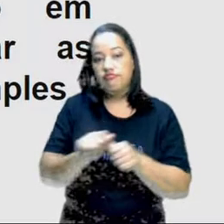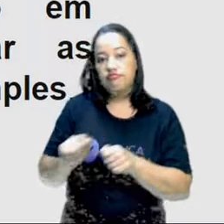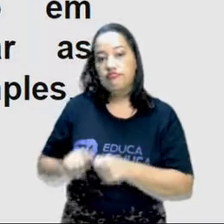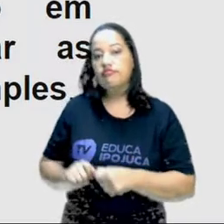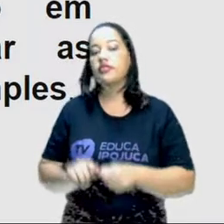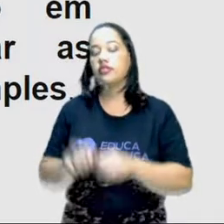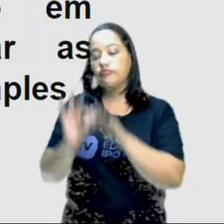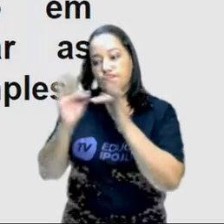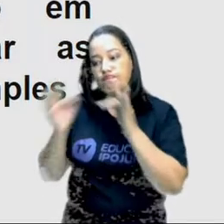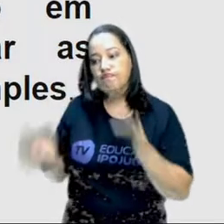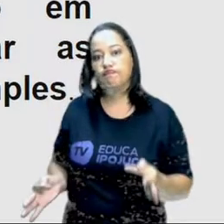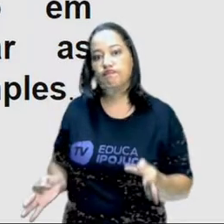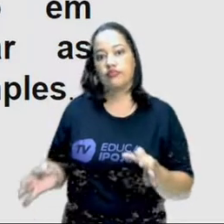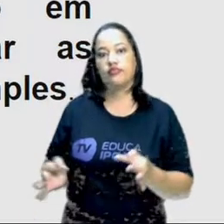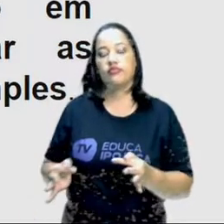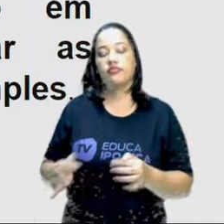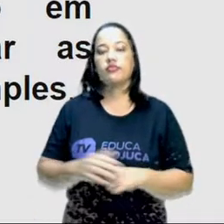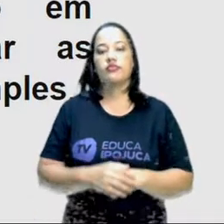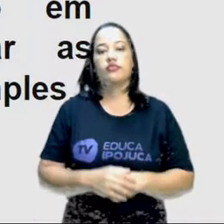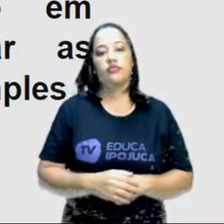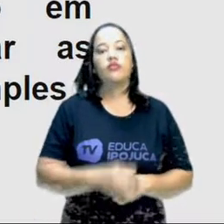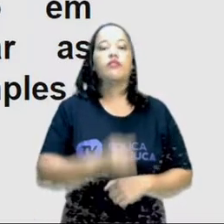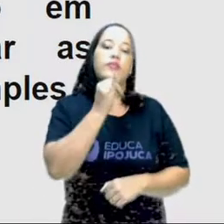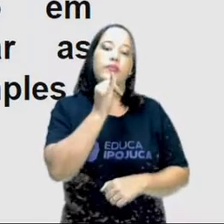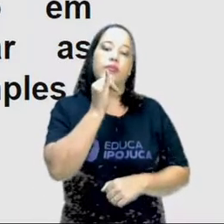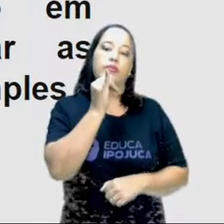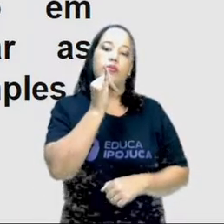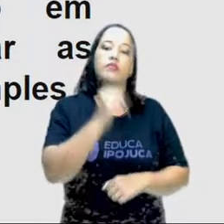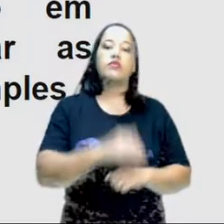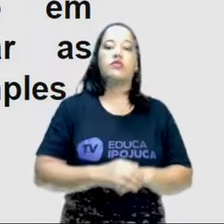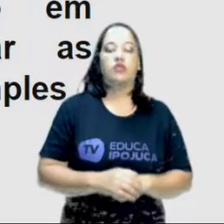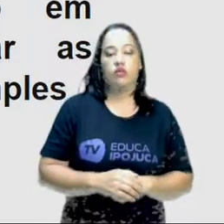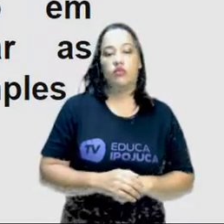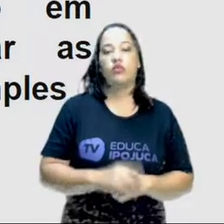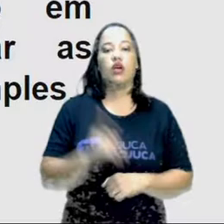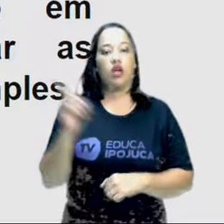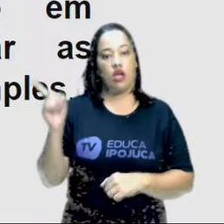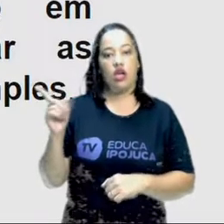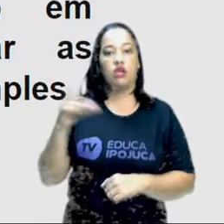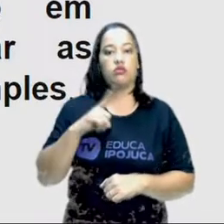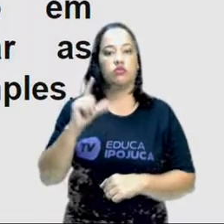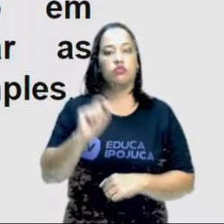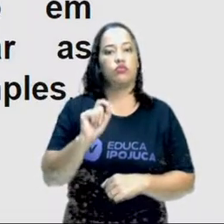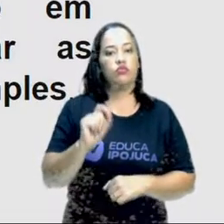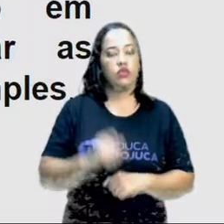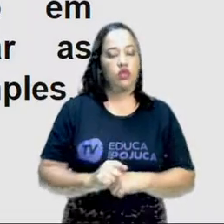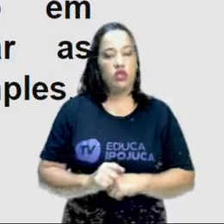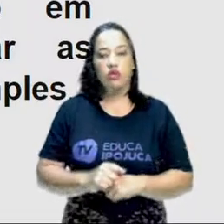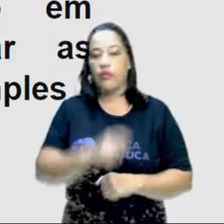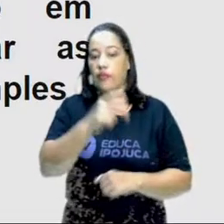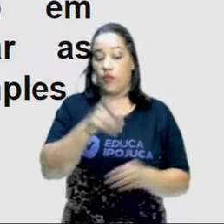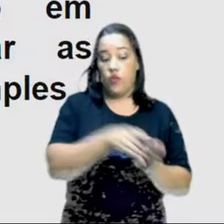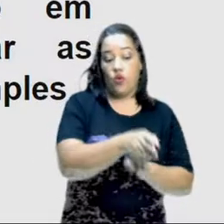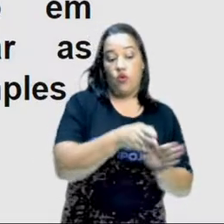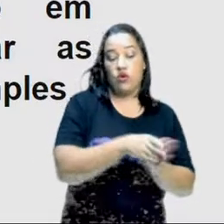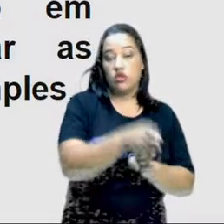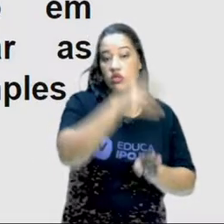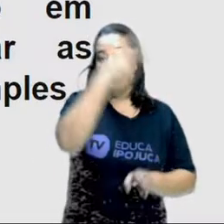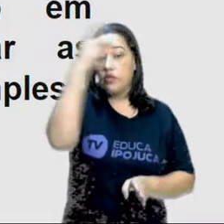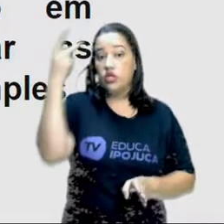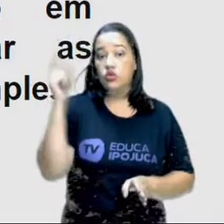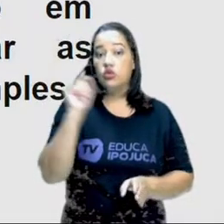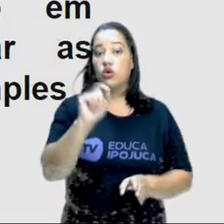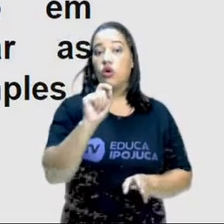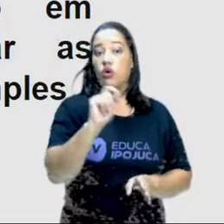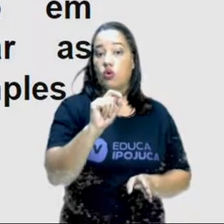forma simples. Por exemplo, no caso aqui, está orientando as pessoas a se